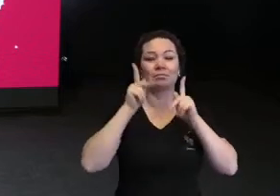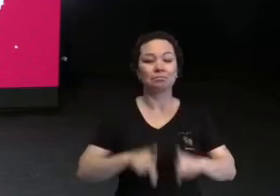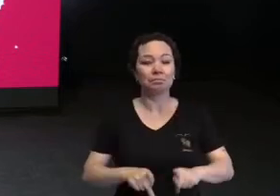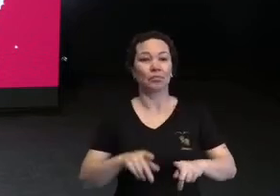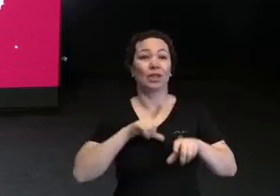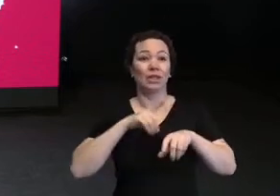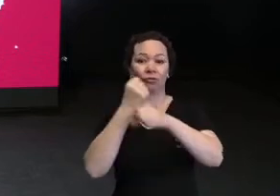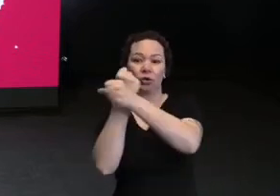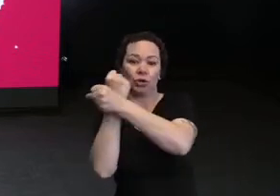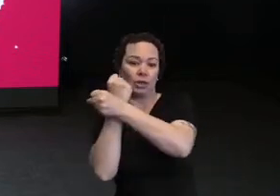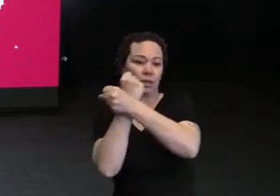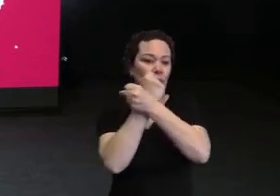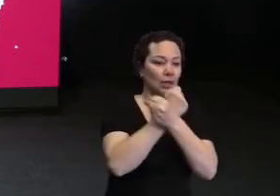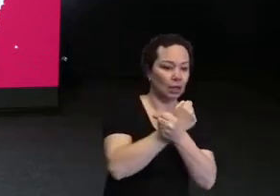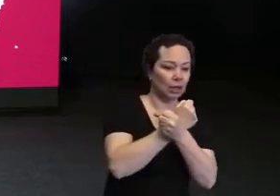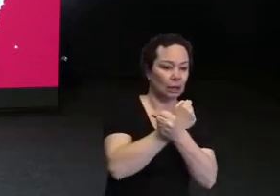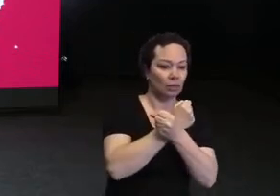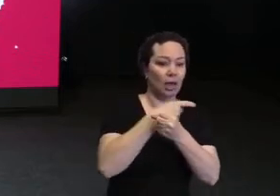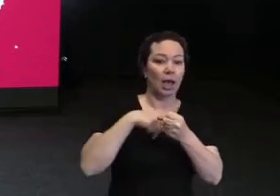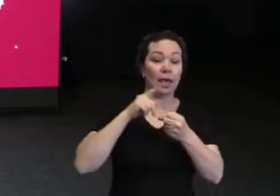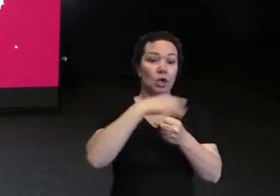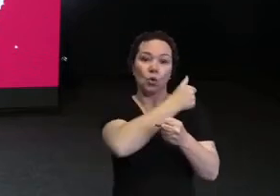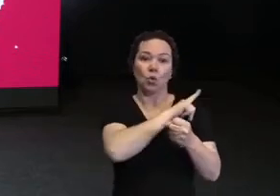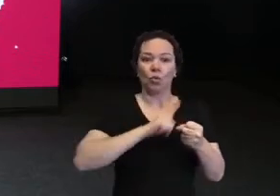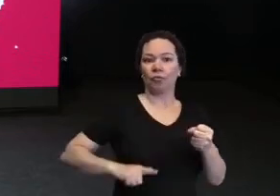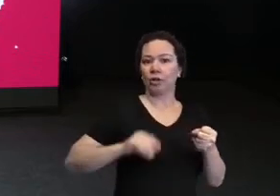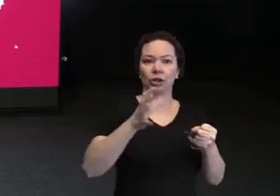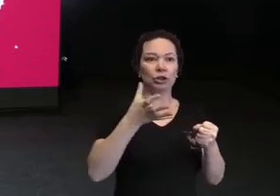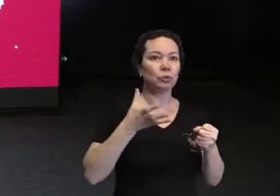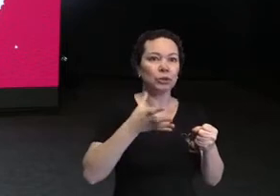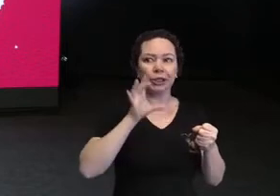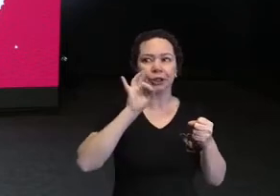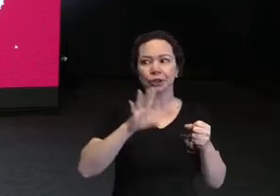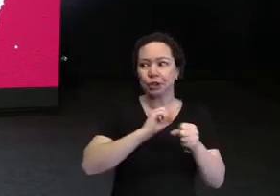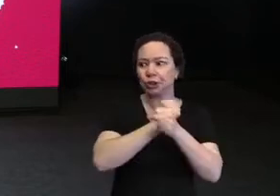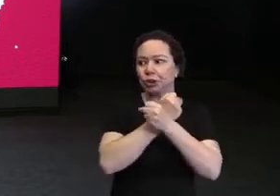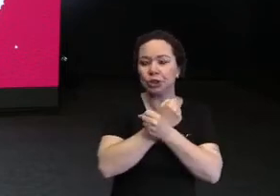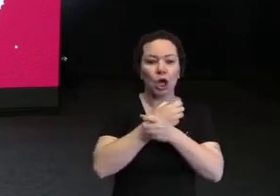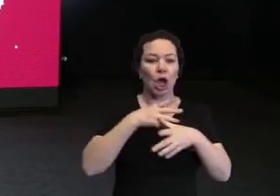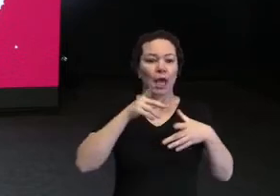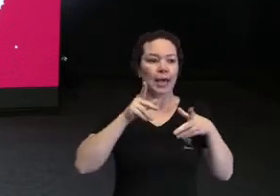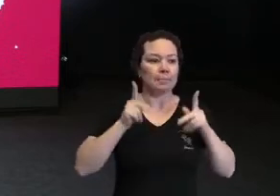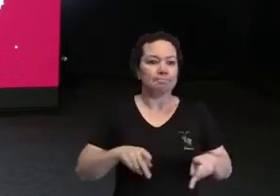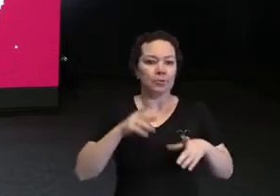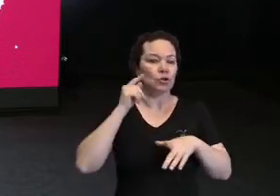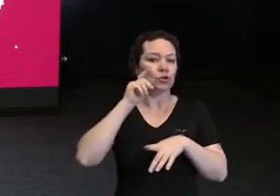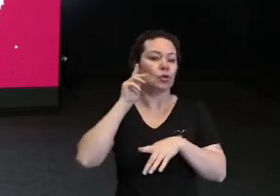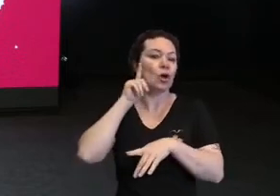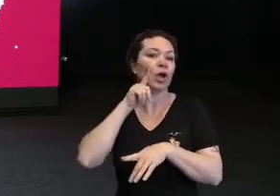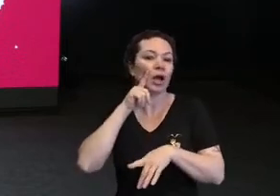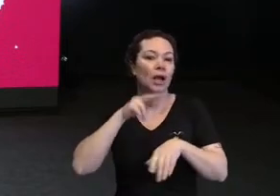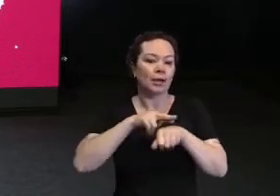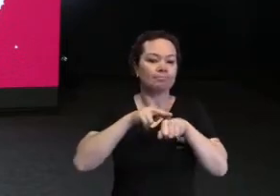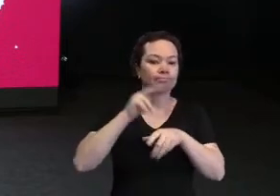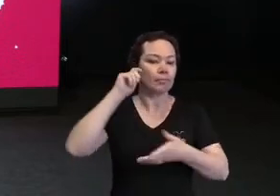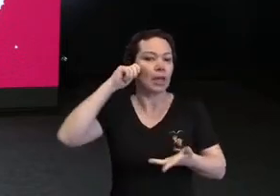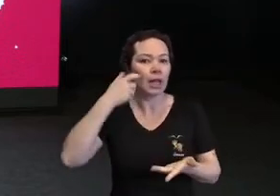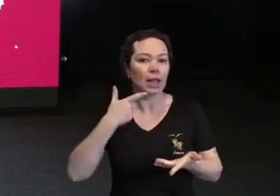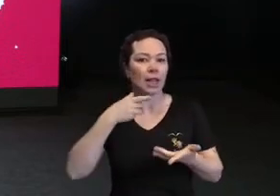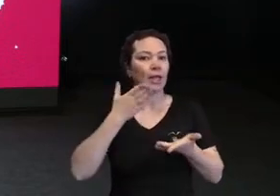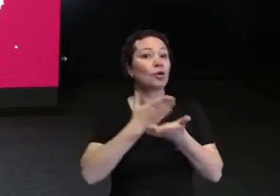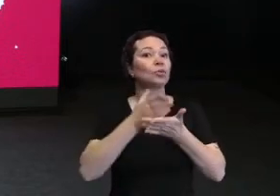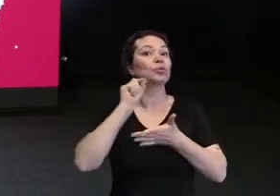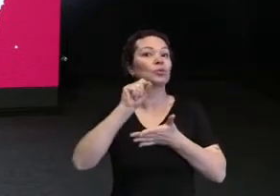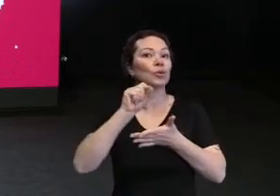África, ia se tornar uma segunda África e o governo não queria. Então, o que eles fizeram? Trouxeram pessoas brancas, as primeiras cotas,